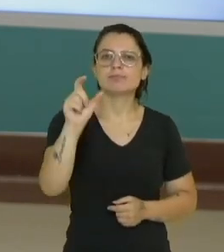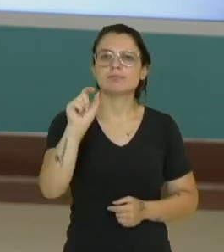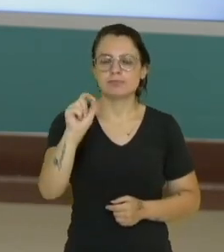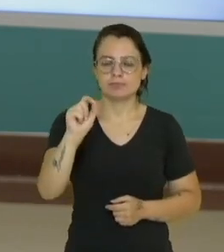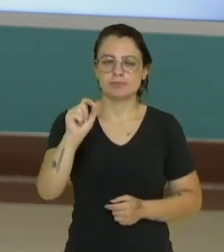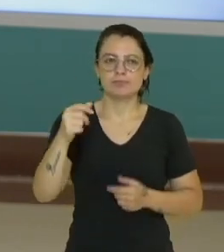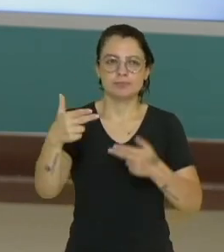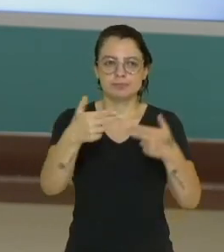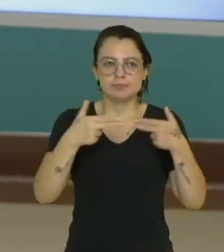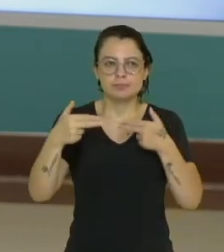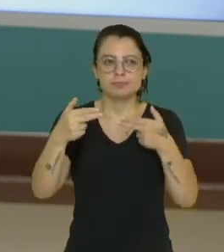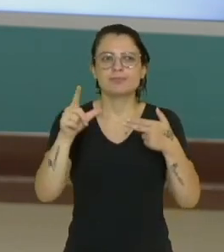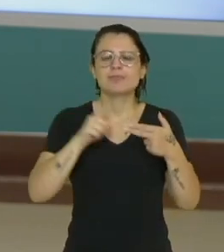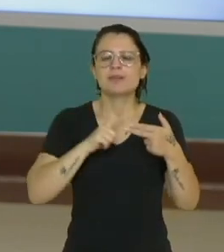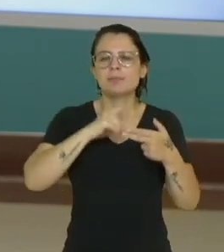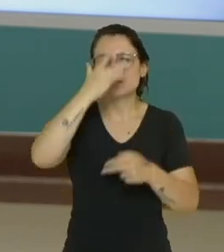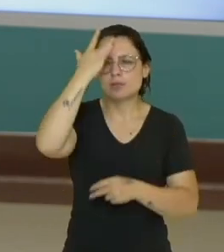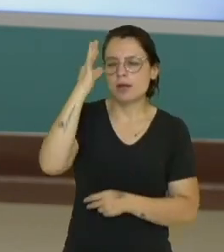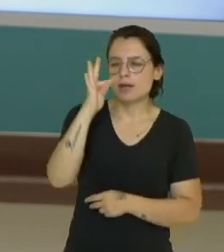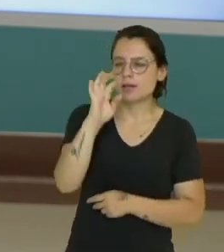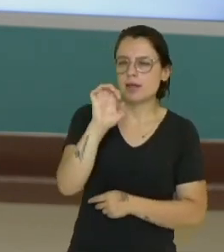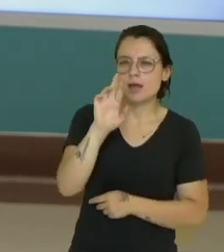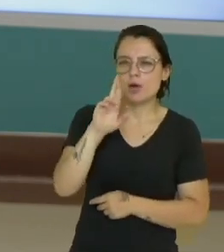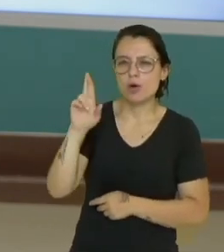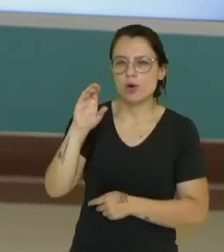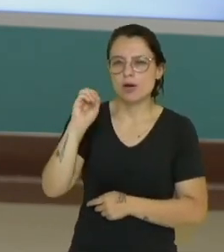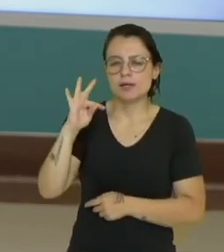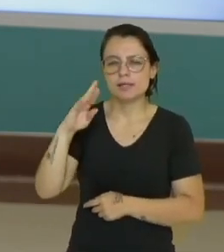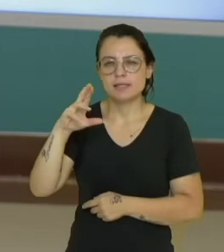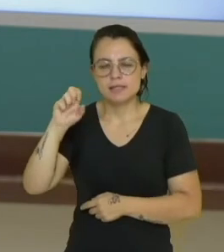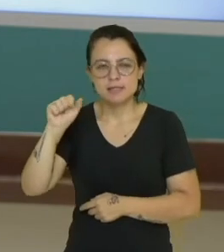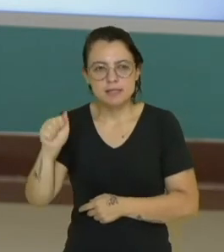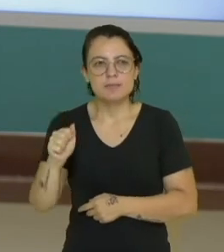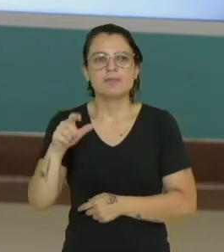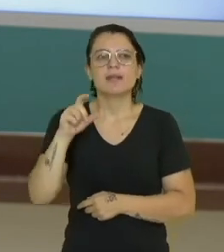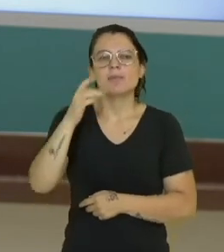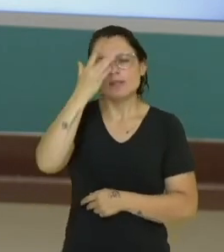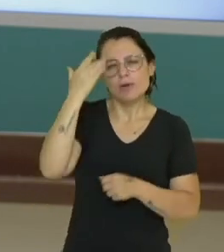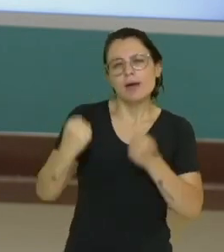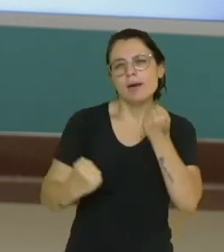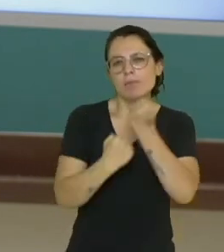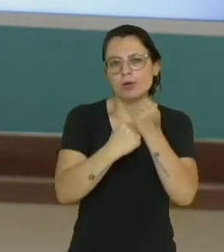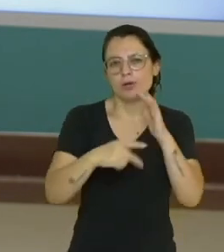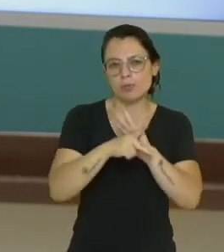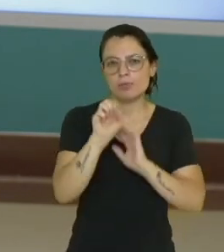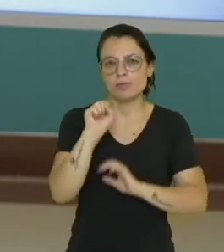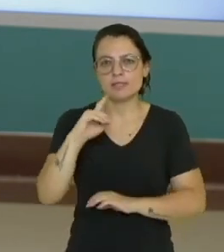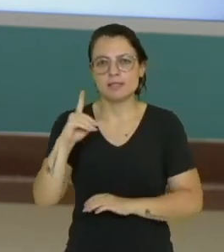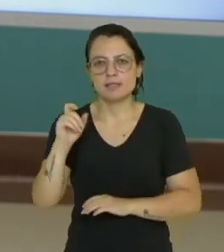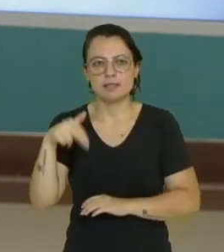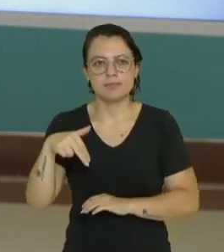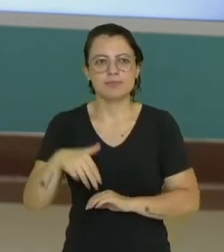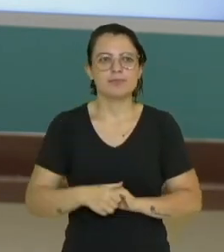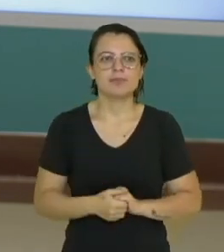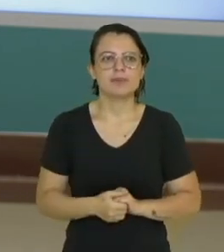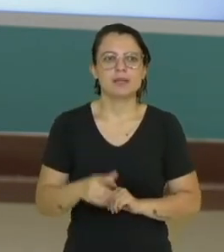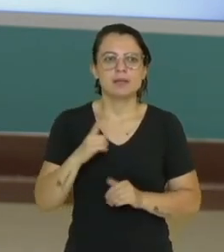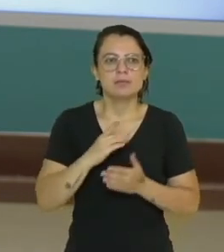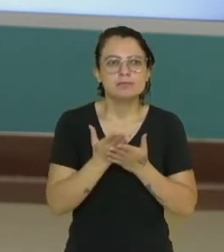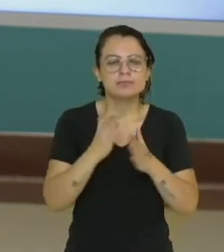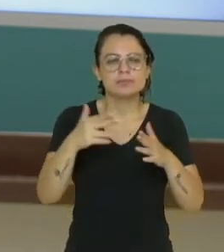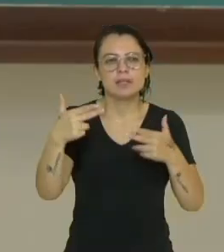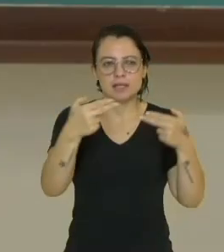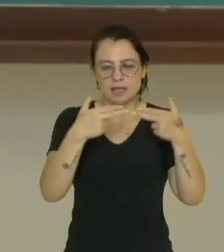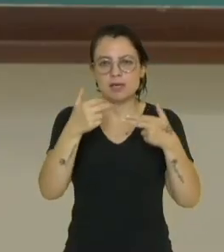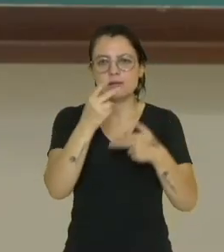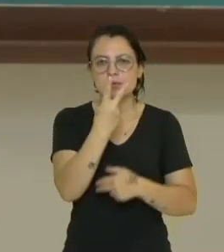os terroristas, né, ou então as pessoas que apoiavam o ditador Saddam Hussein. Então essa guerra finalizou, então, em 2011, mas